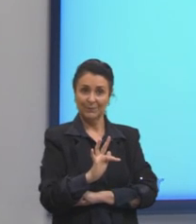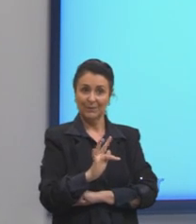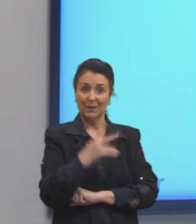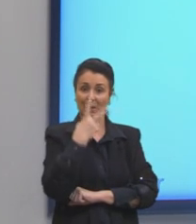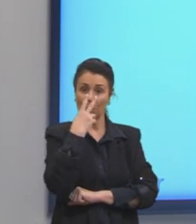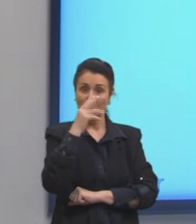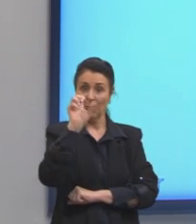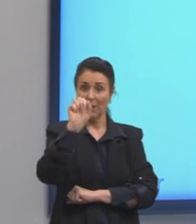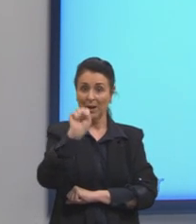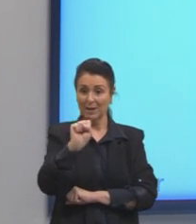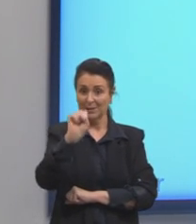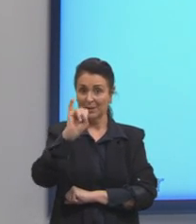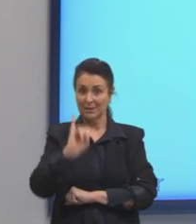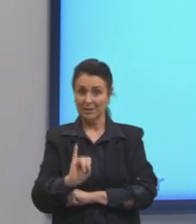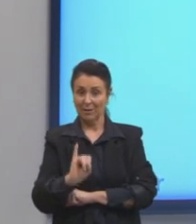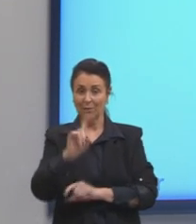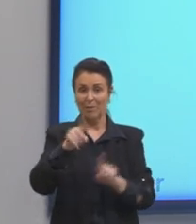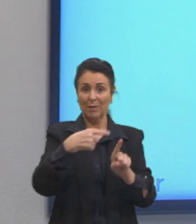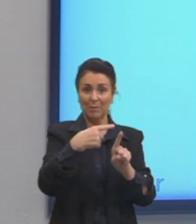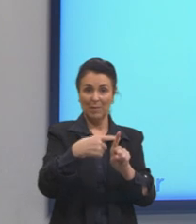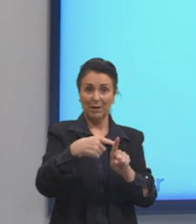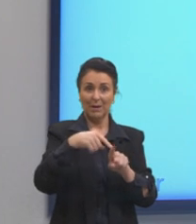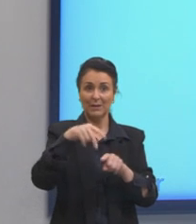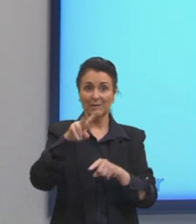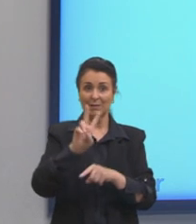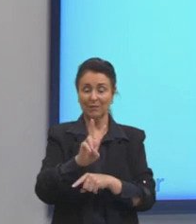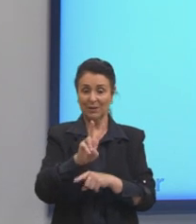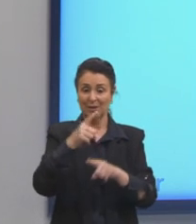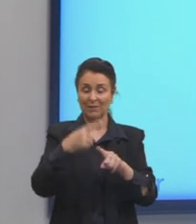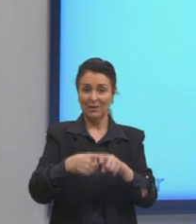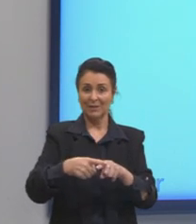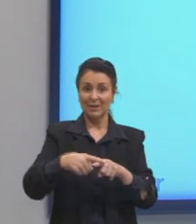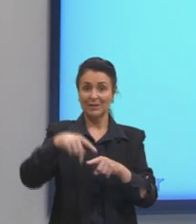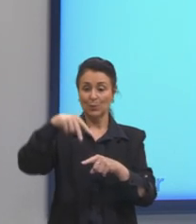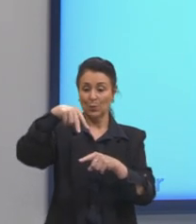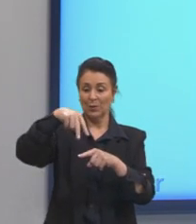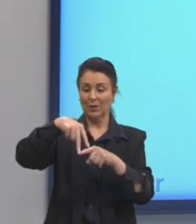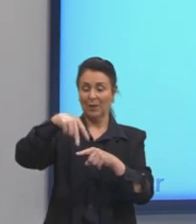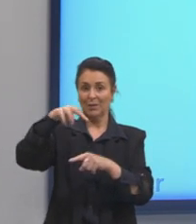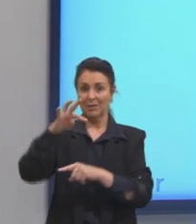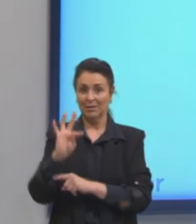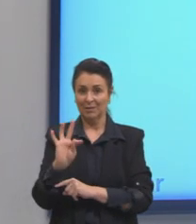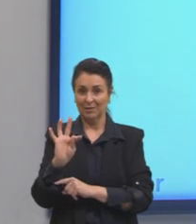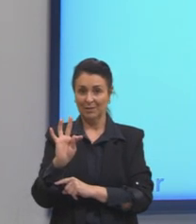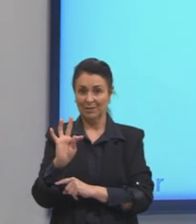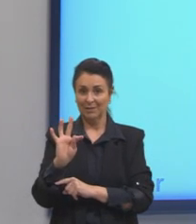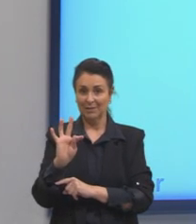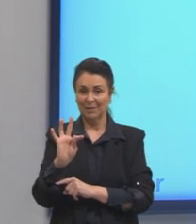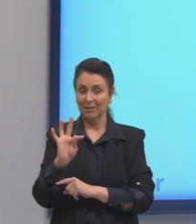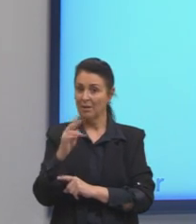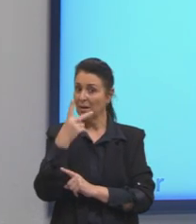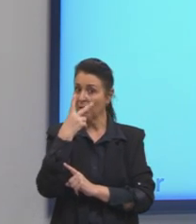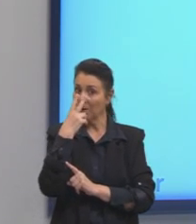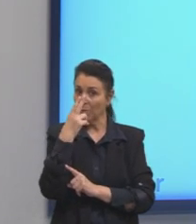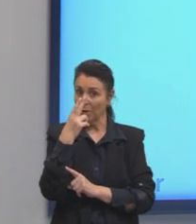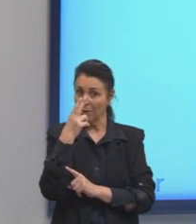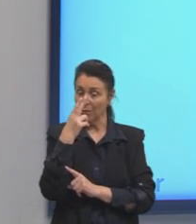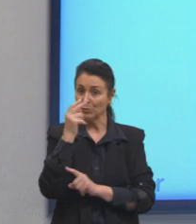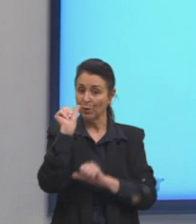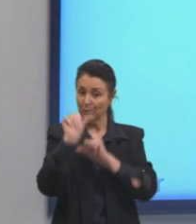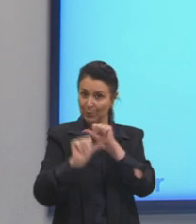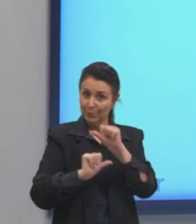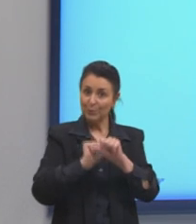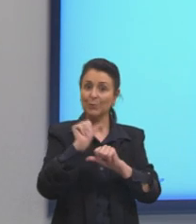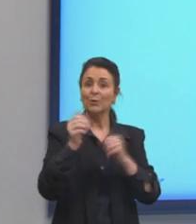inicial mais V vezes ΔT. É a mesma coisa que está aqui em cima, eu só coloquei o S final do lado